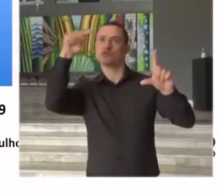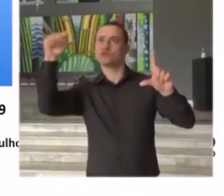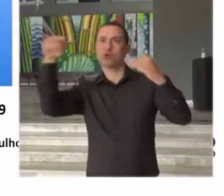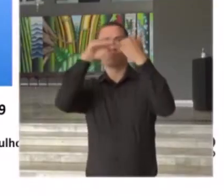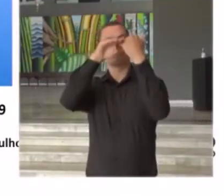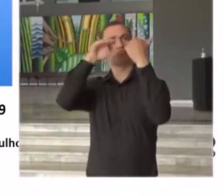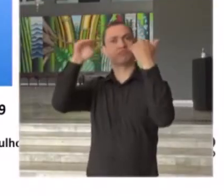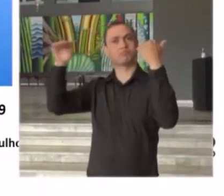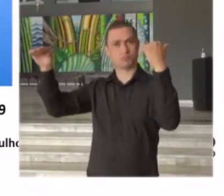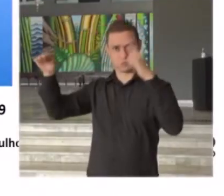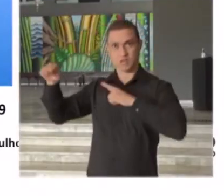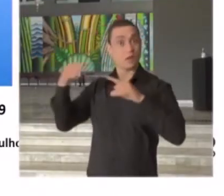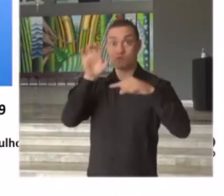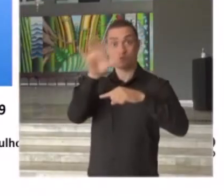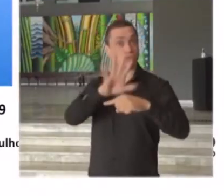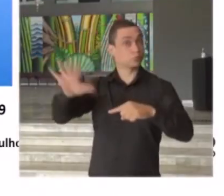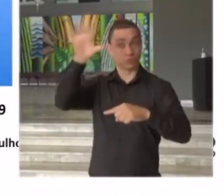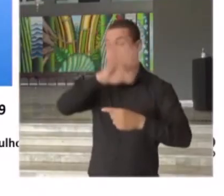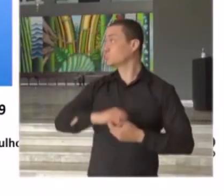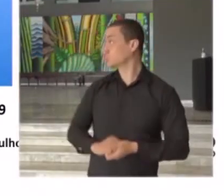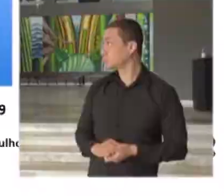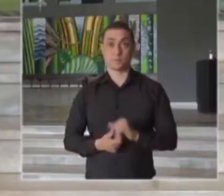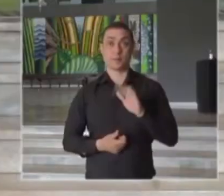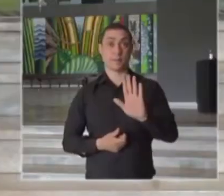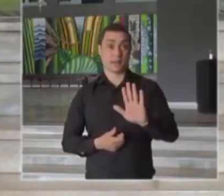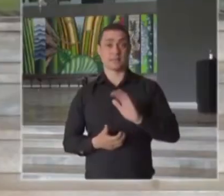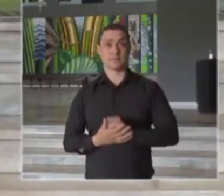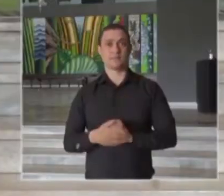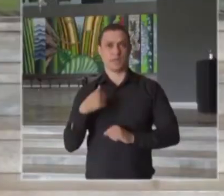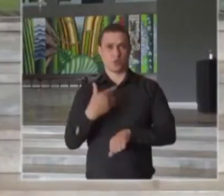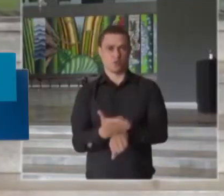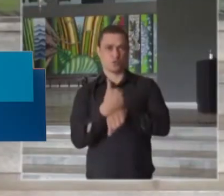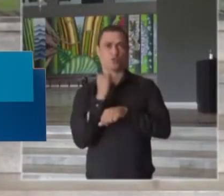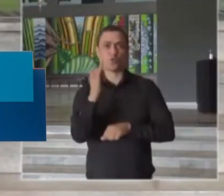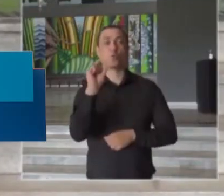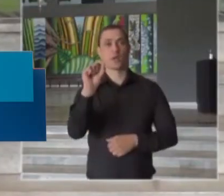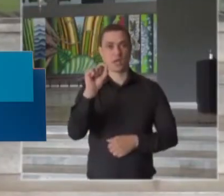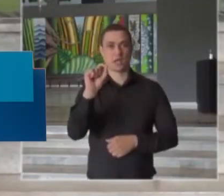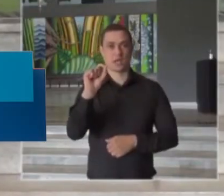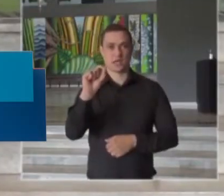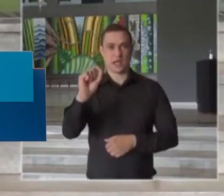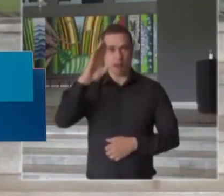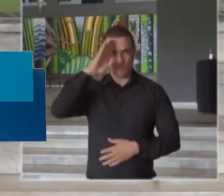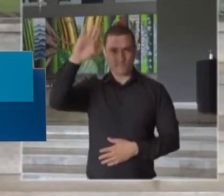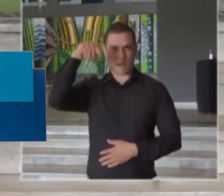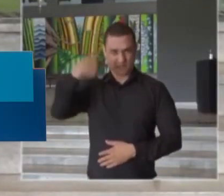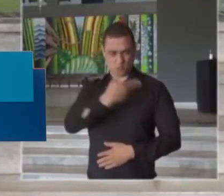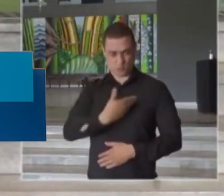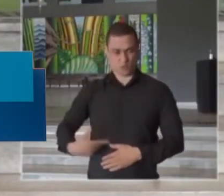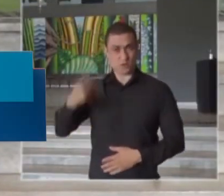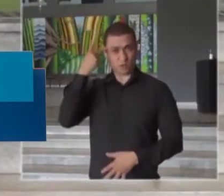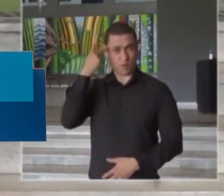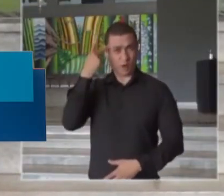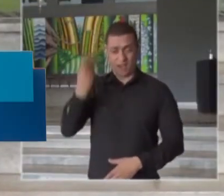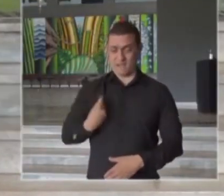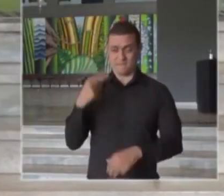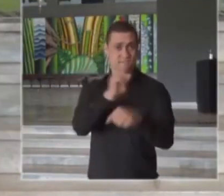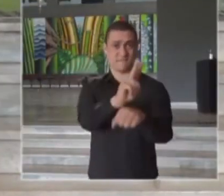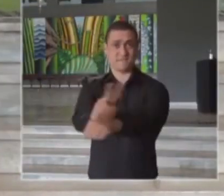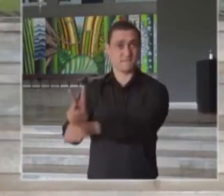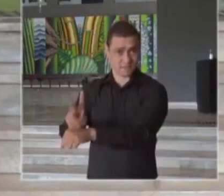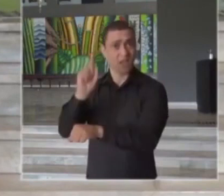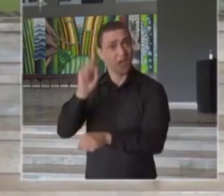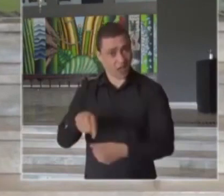estar na fase amarela até o dia 10 de agosto. Posso antecipar que o princípio do Governo do Estado de São Paulo é proteger vidas.